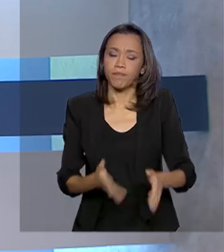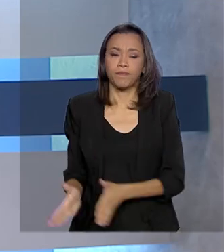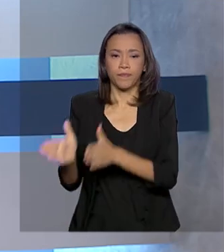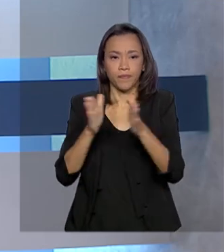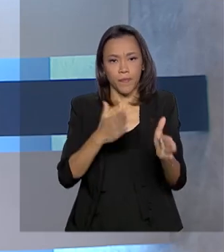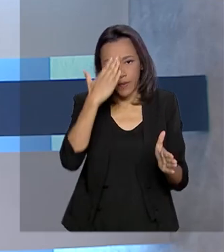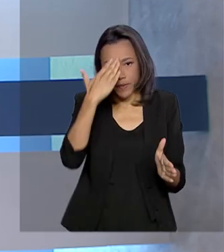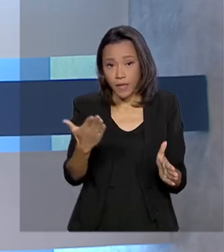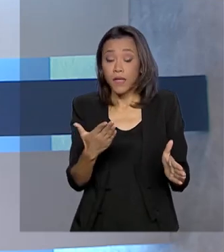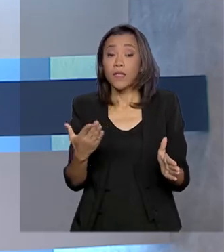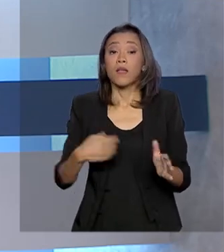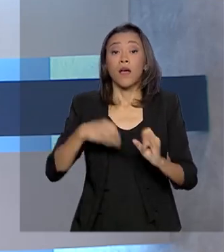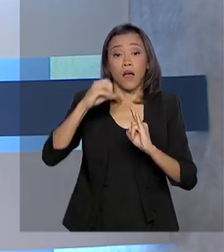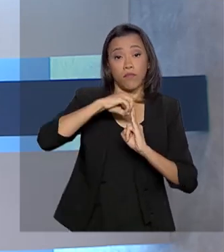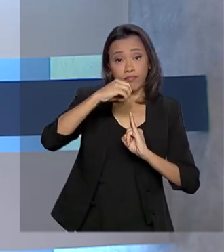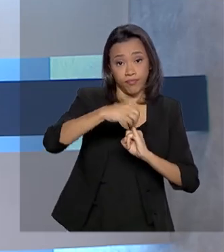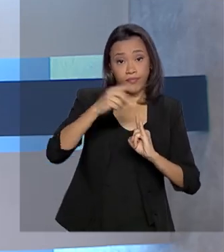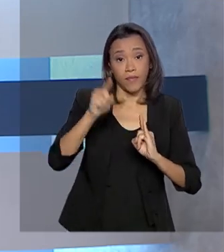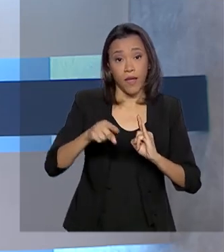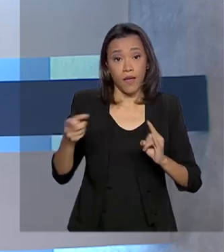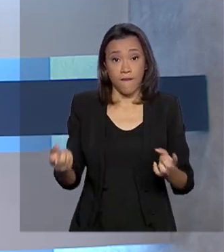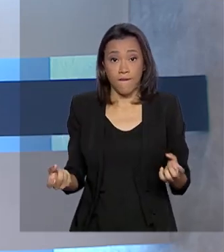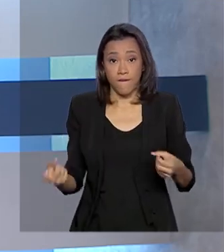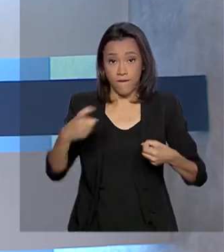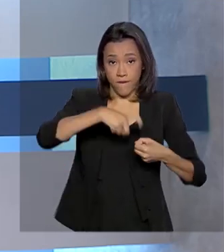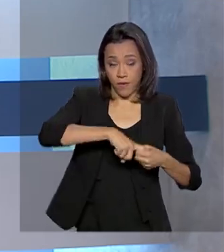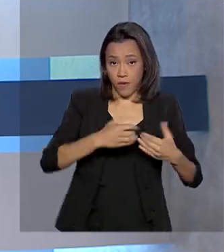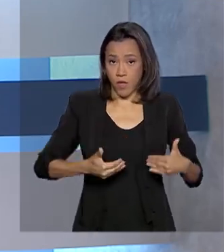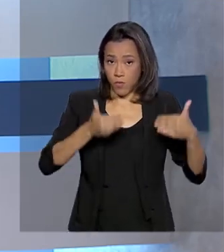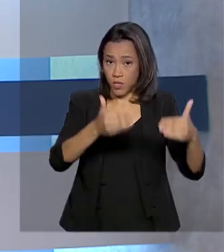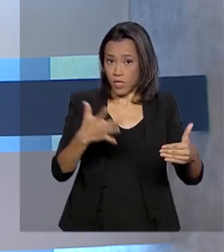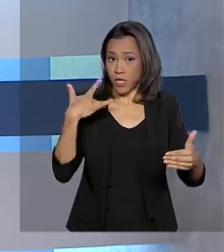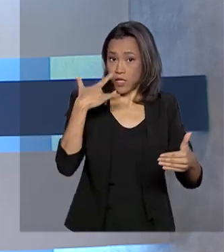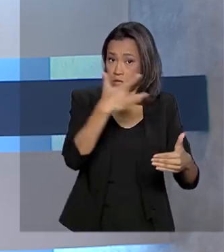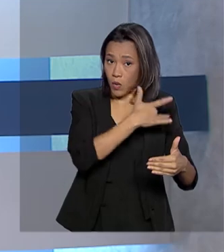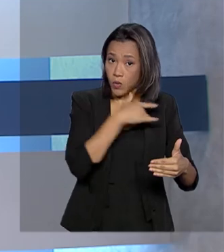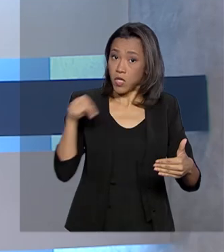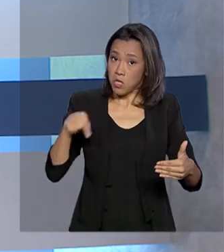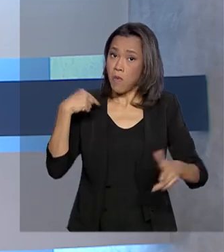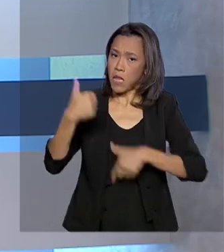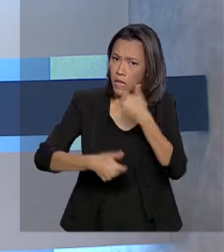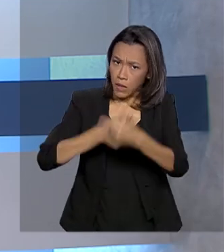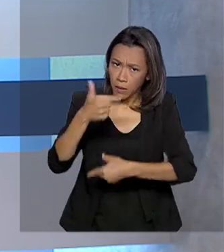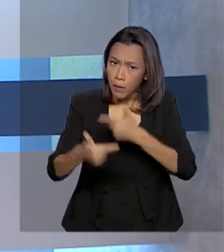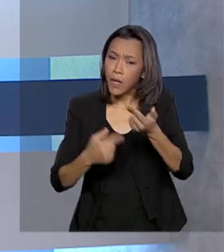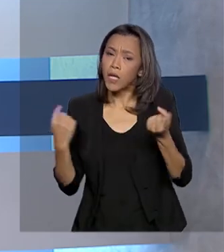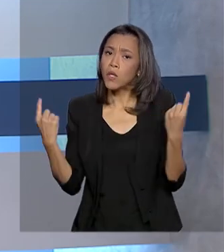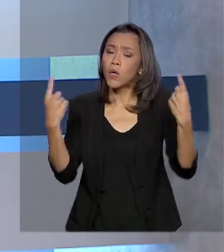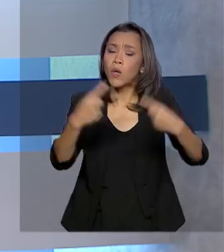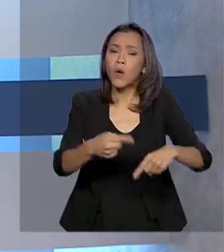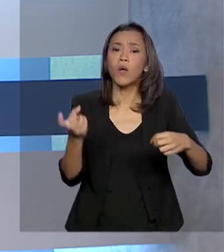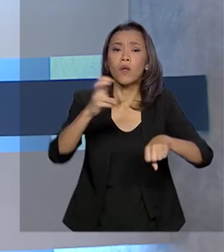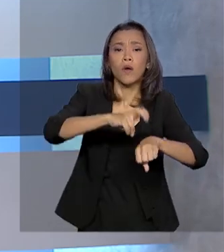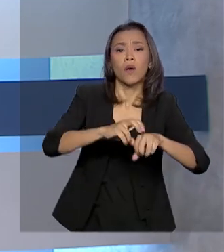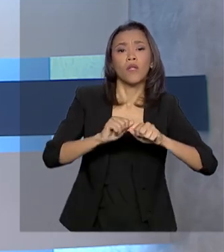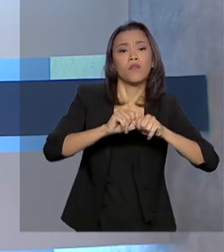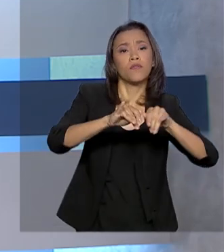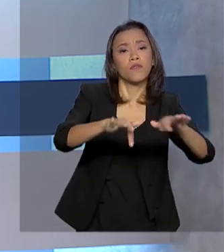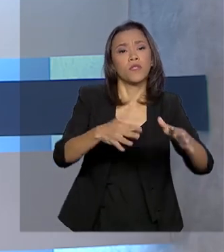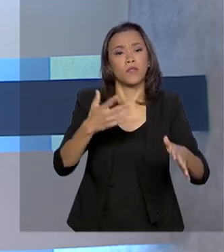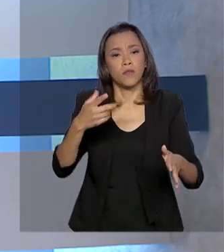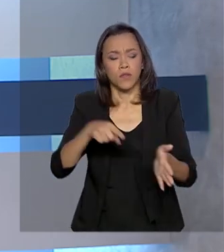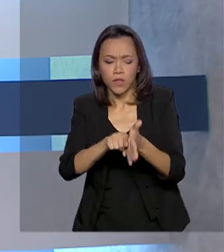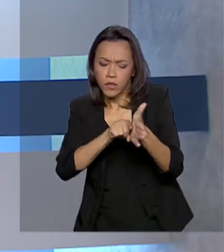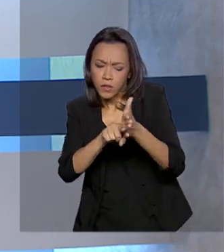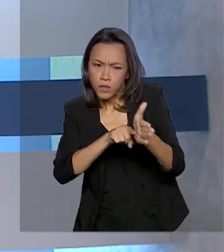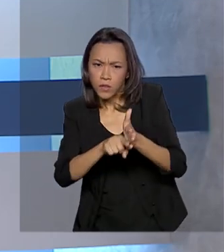E olha, a Fundação Oswaldo Cruz, vinculada ao Ministério da Saúde, atua no enfrentamento do novo coronavírus com foco no diagnóstico